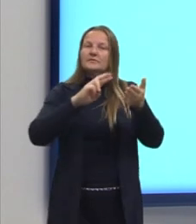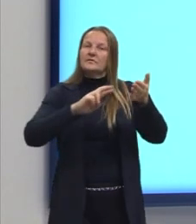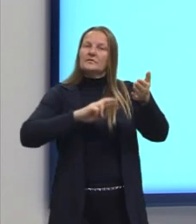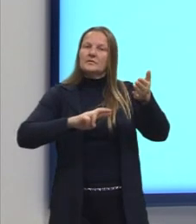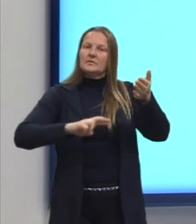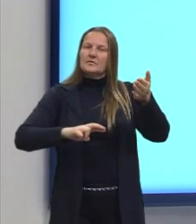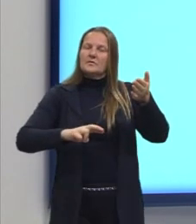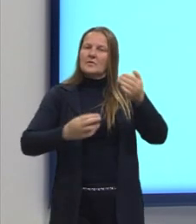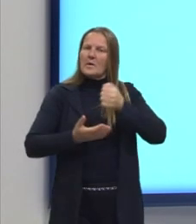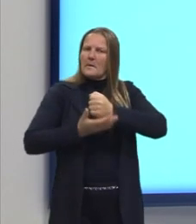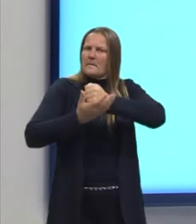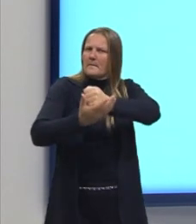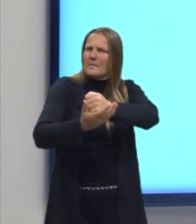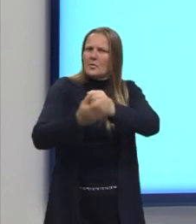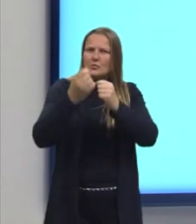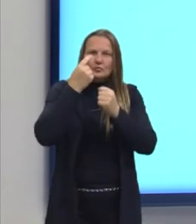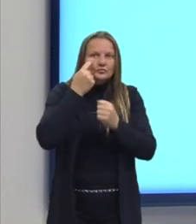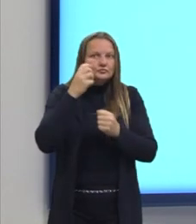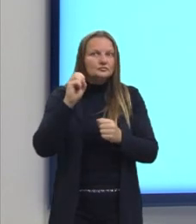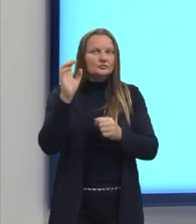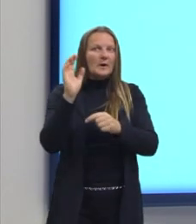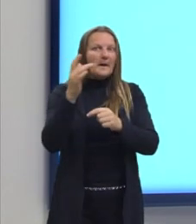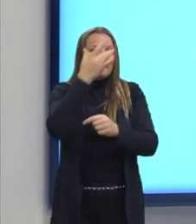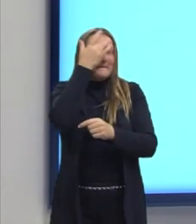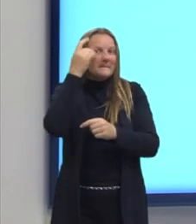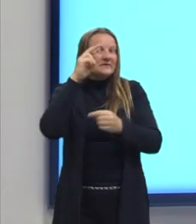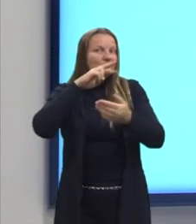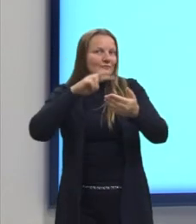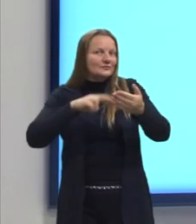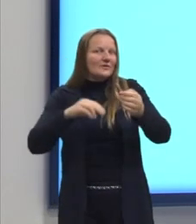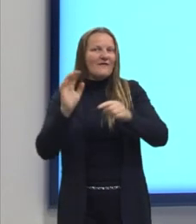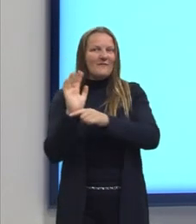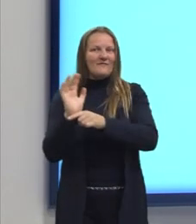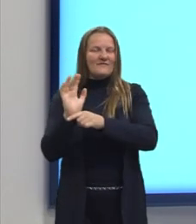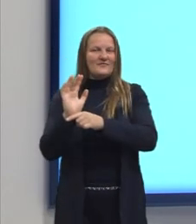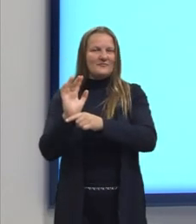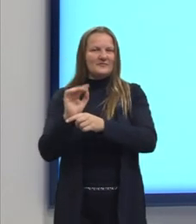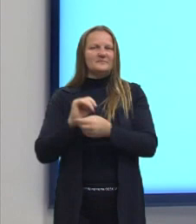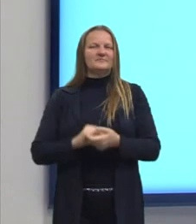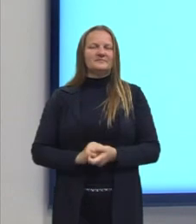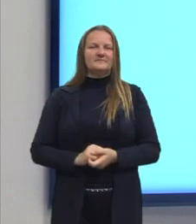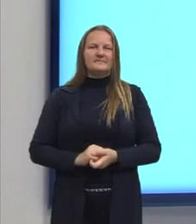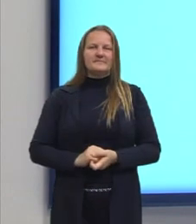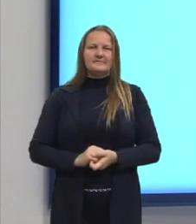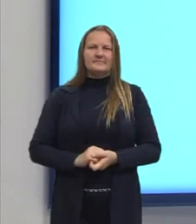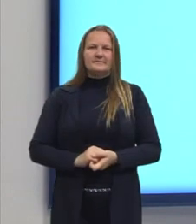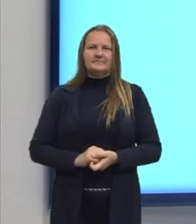contribuindo para despertar o interesse do leitor pelo filme?